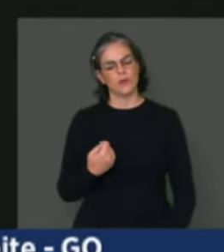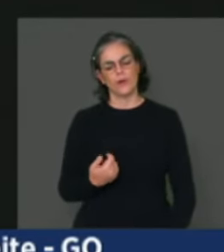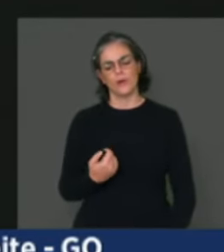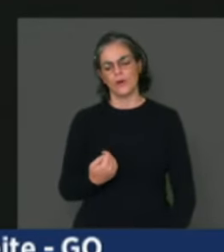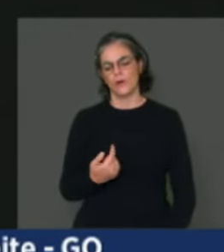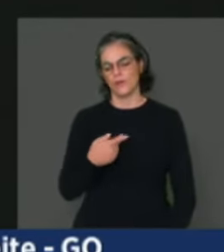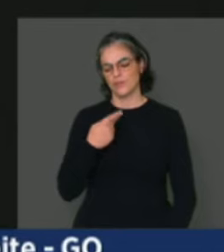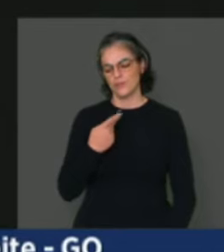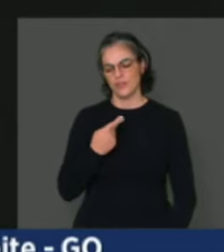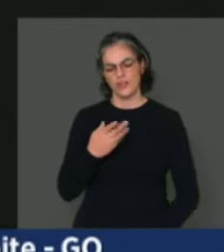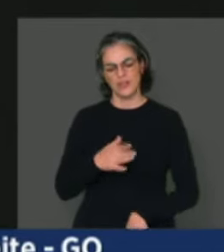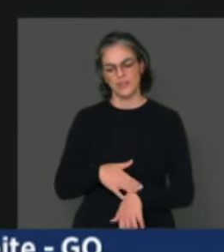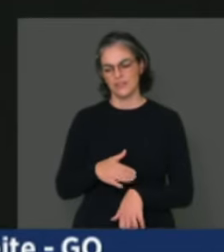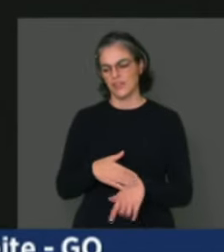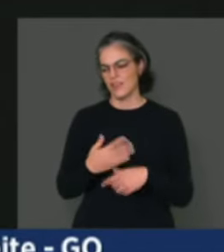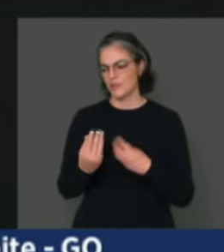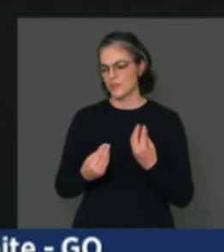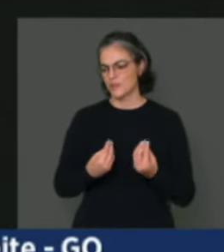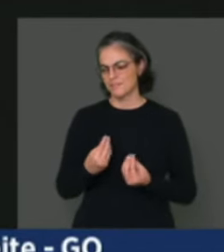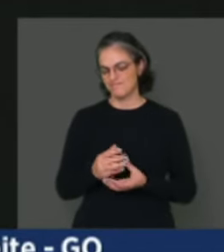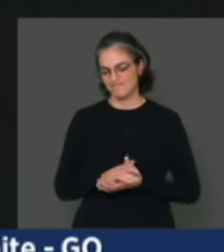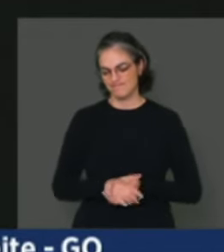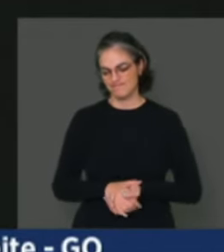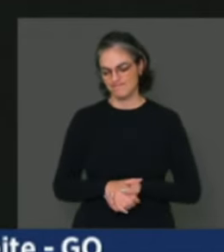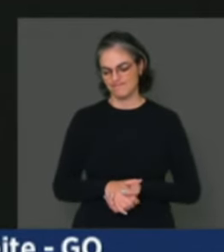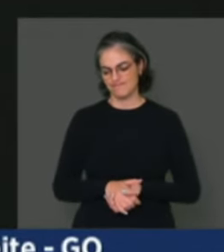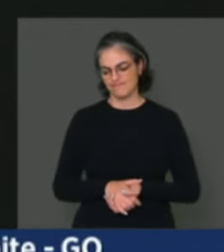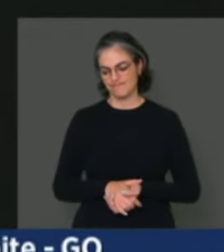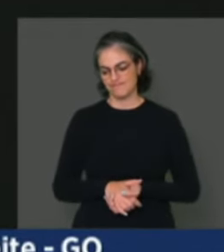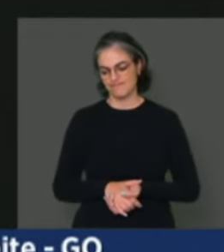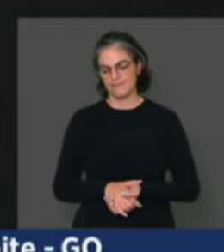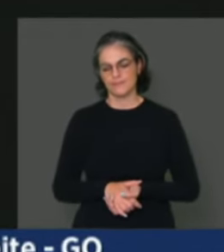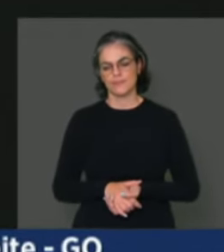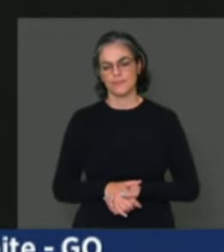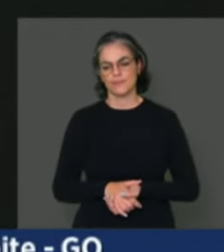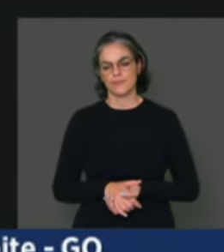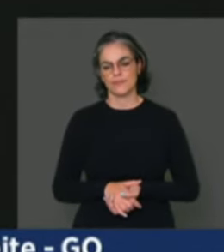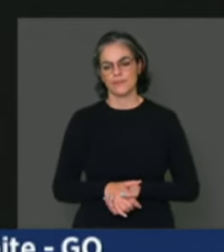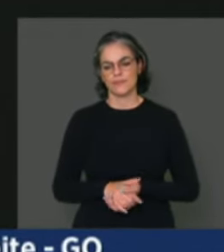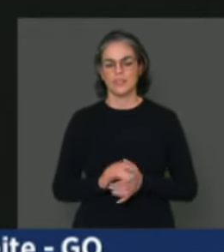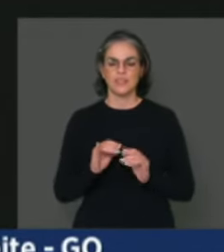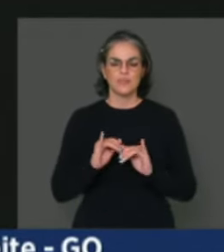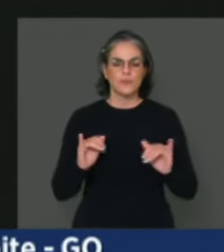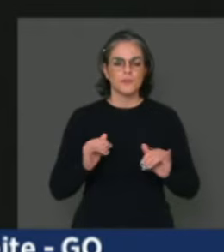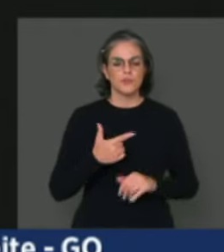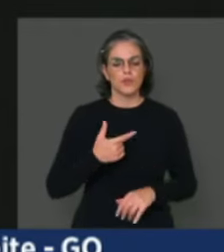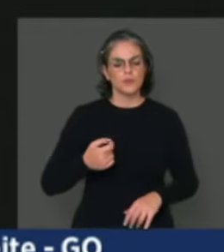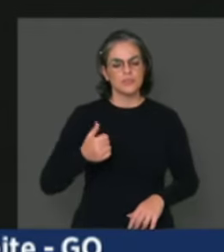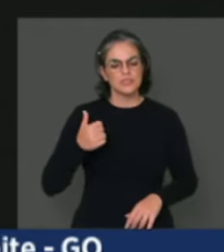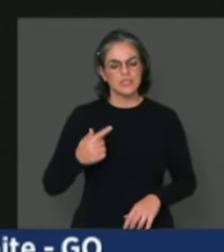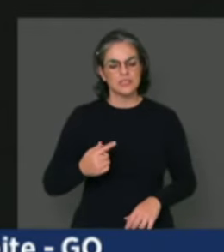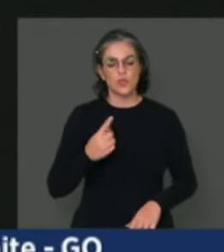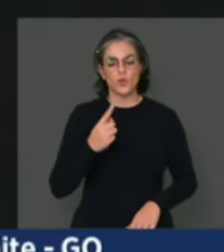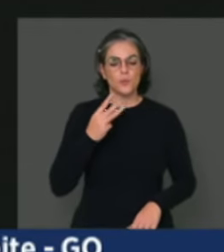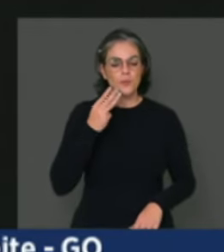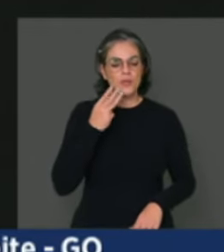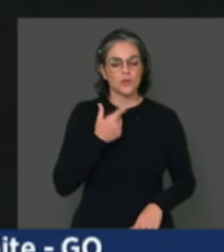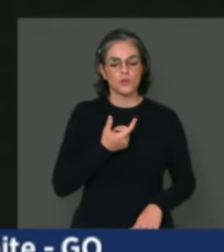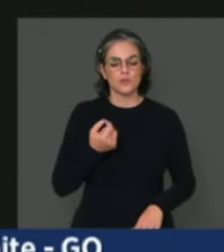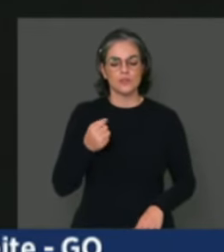Nós somos, com dados de 2017, 1 milhão e 200 mil propriedades.